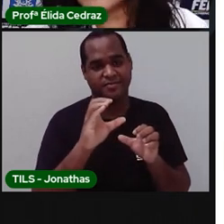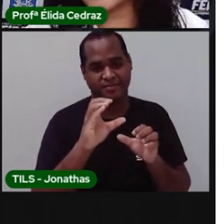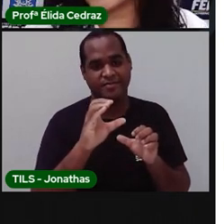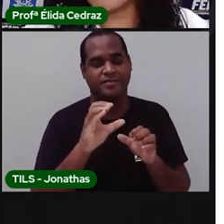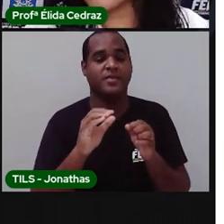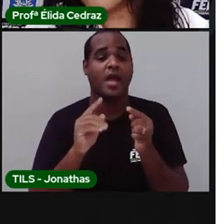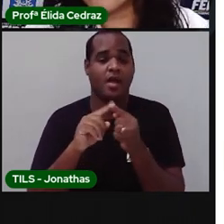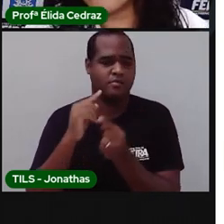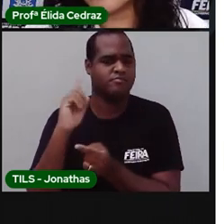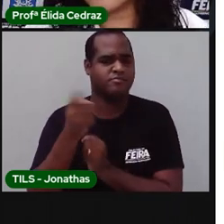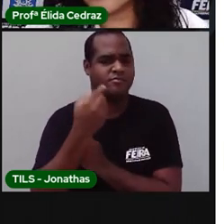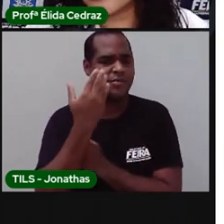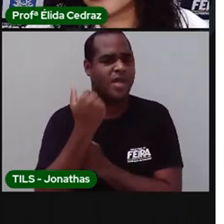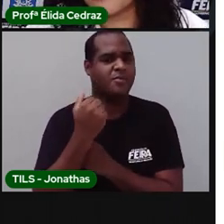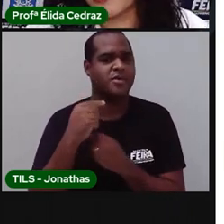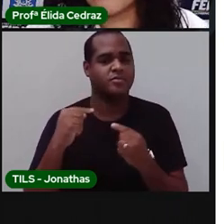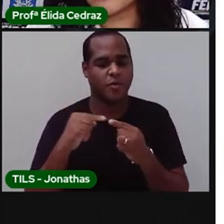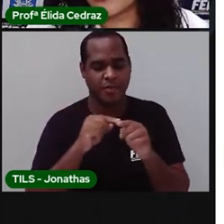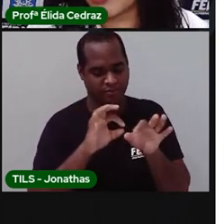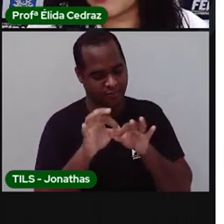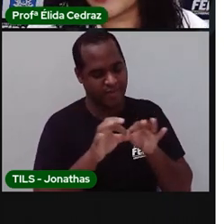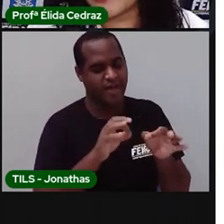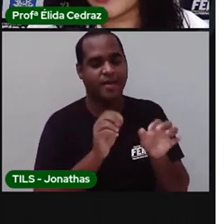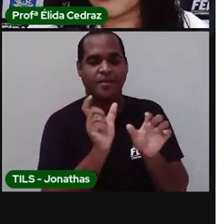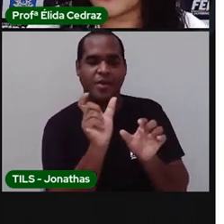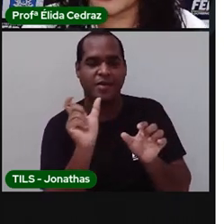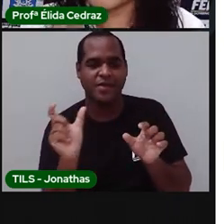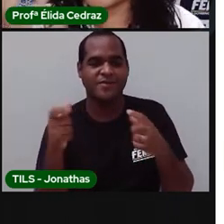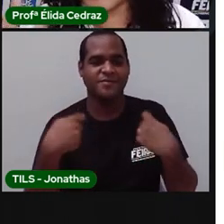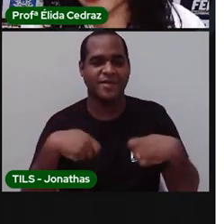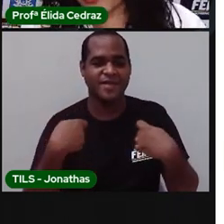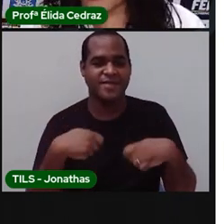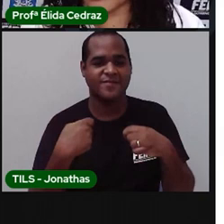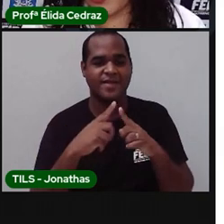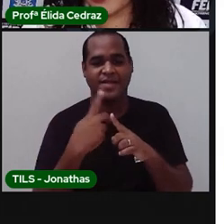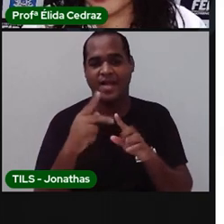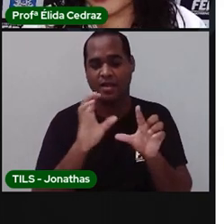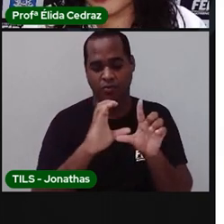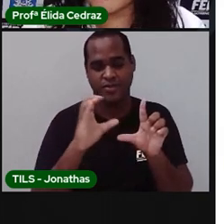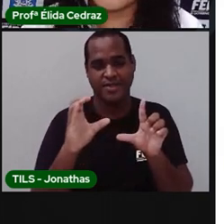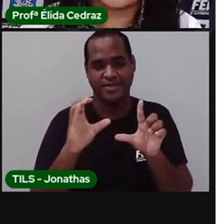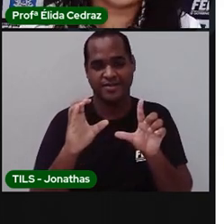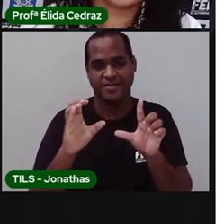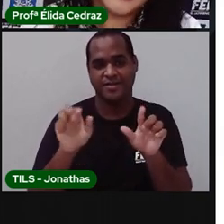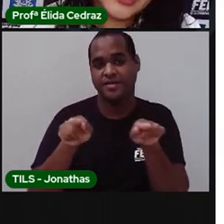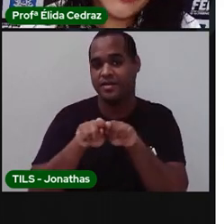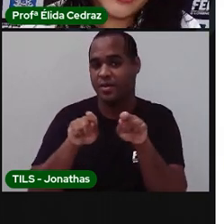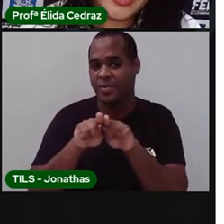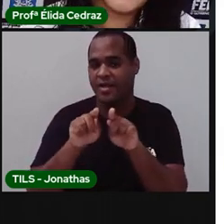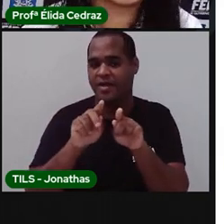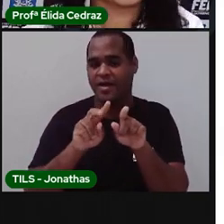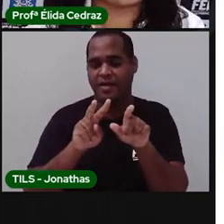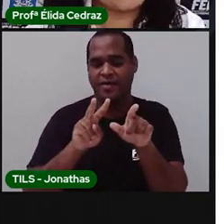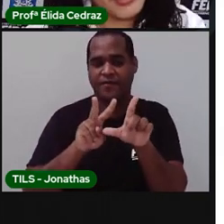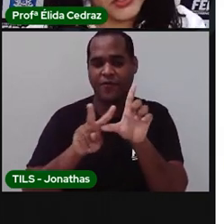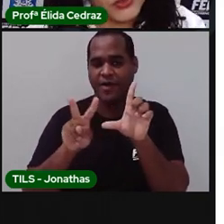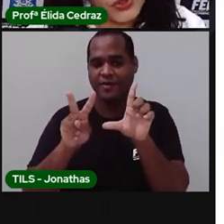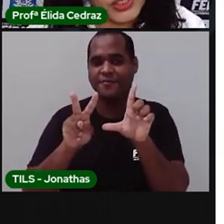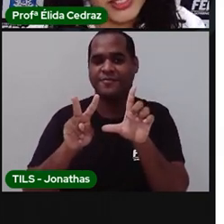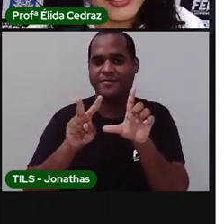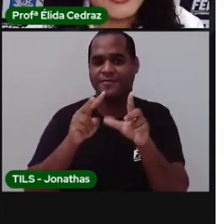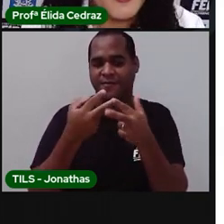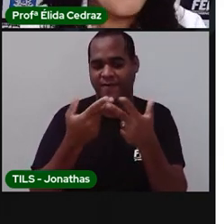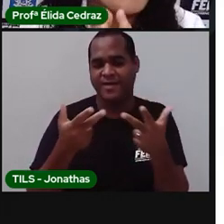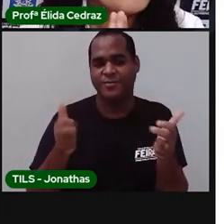E a gente, para formar todas as palavras, nós precisamos das consoantes e das vogais bem